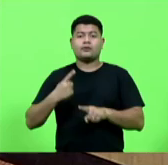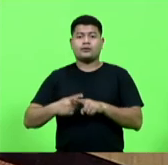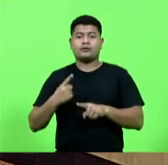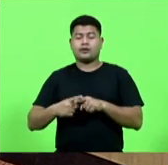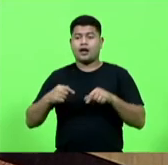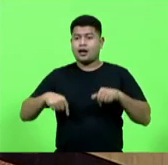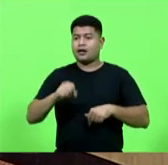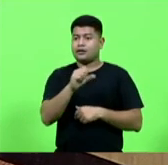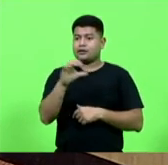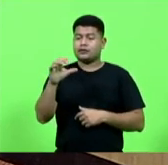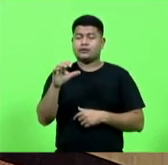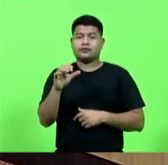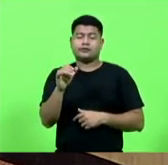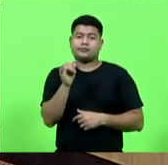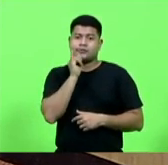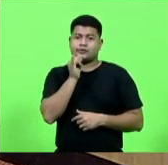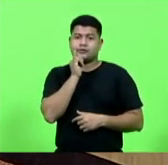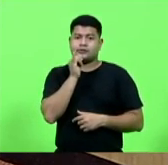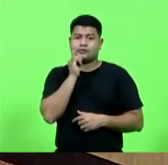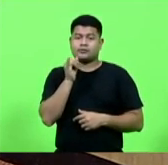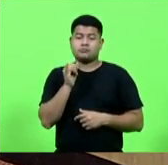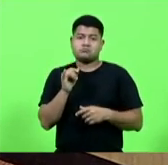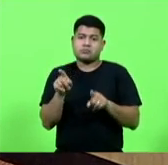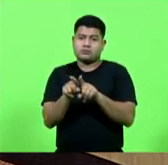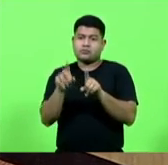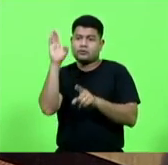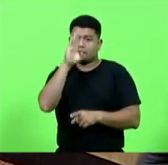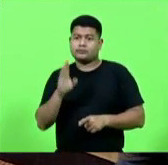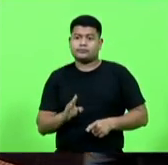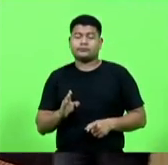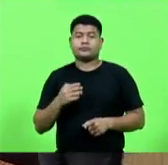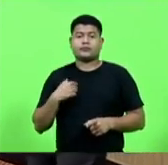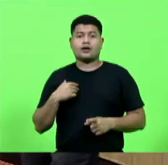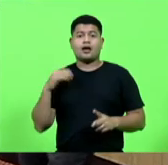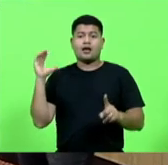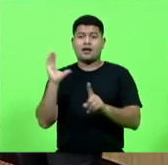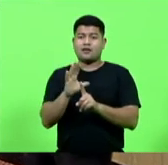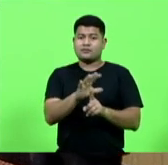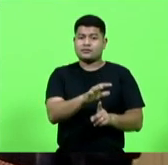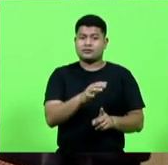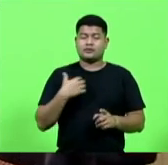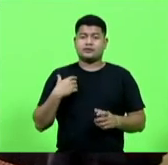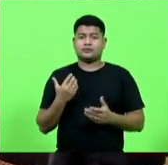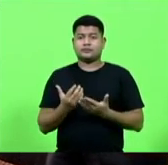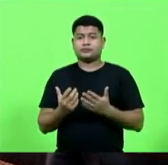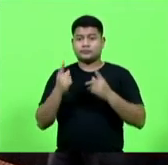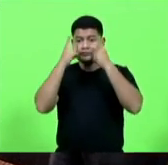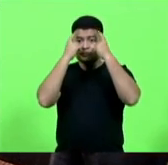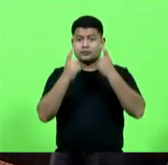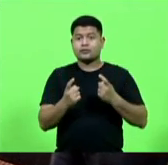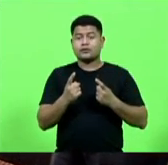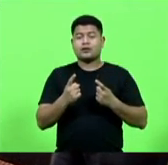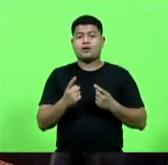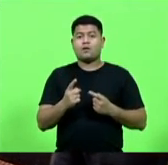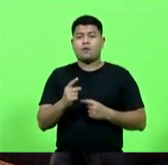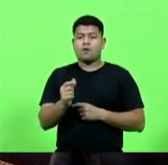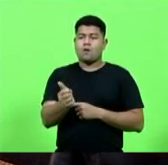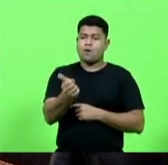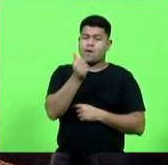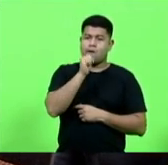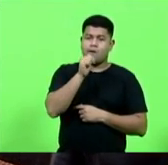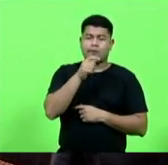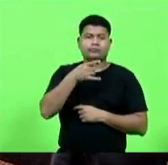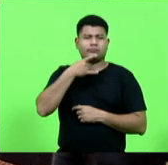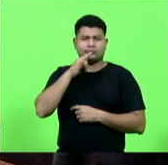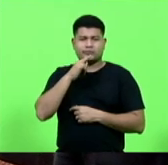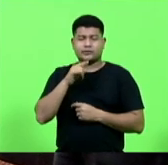Catarina e no Brasil todo, os homens, às vezes, mais vítimas de violência, ao alcoolismo ou ao uso de